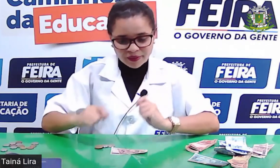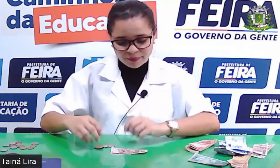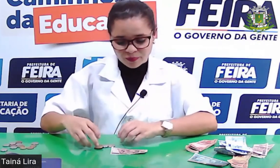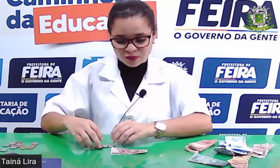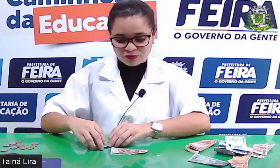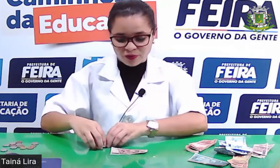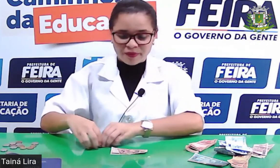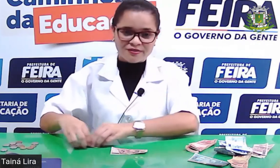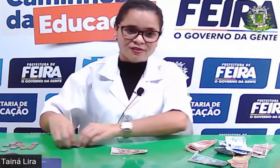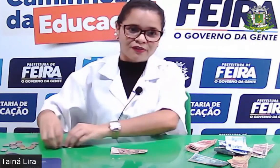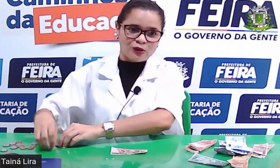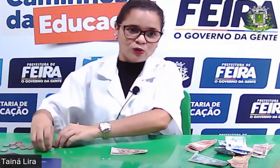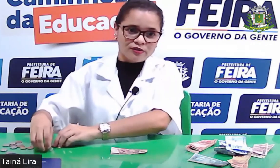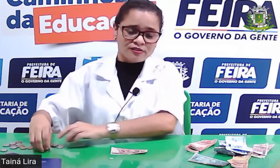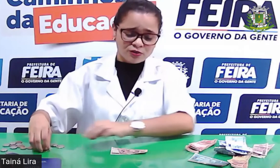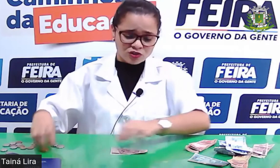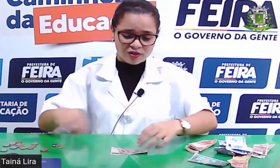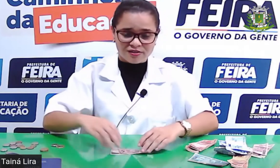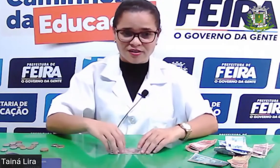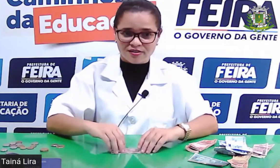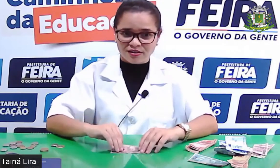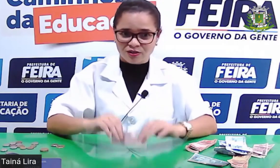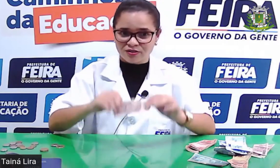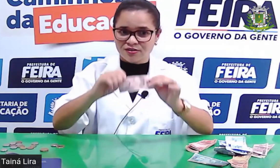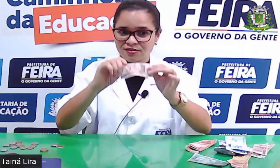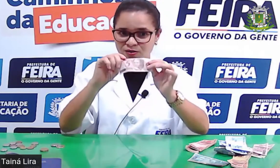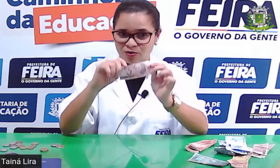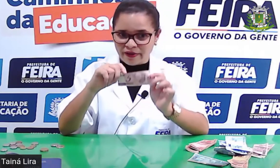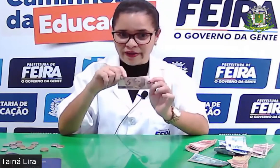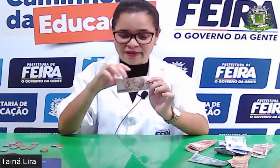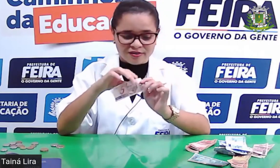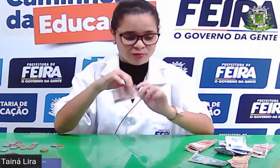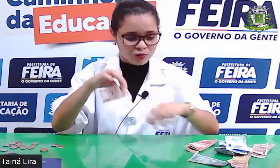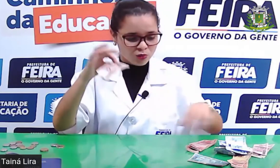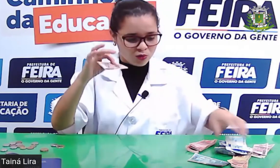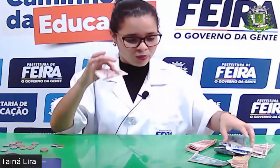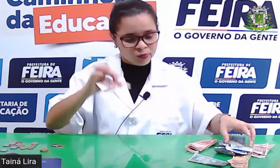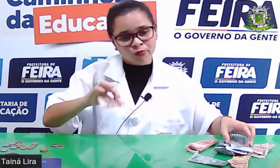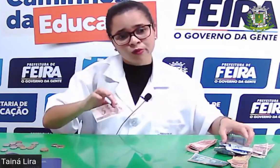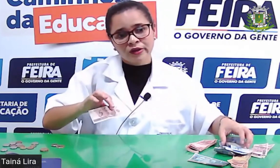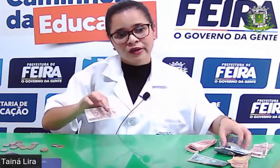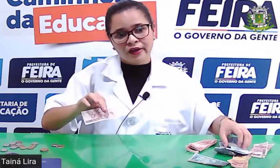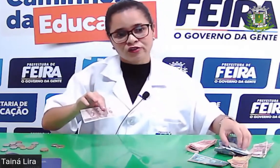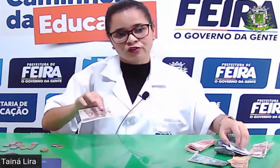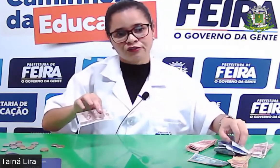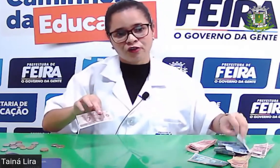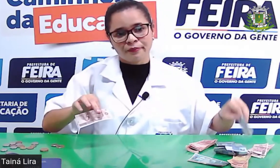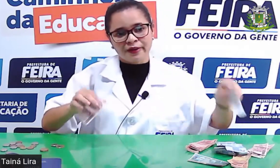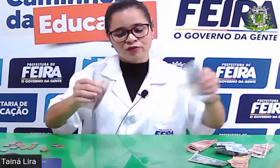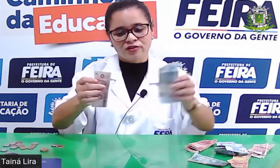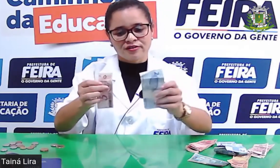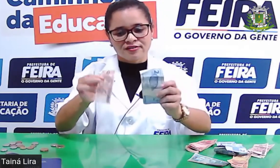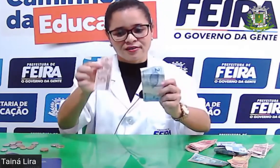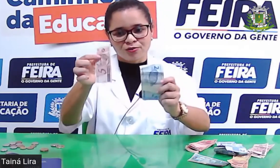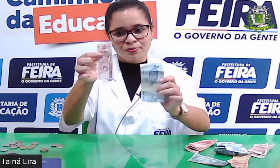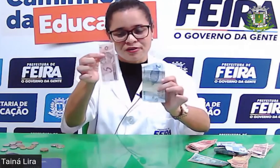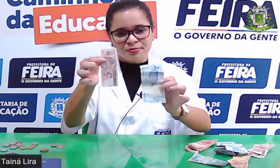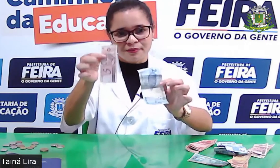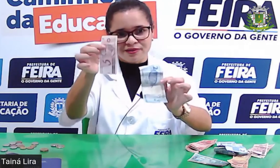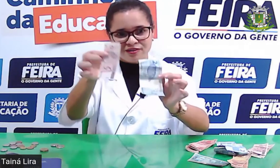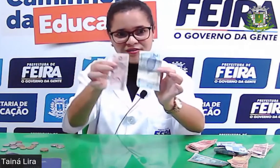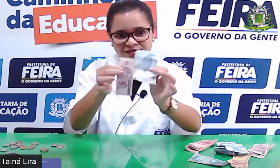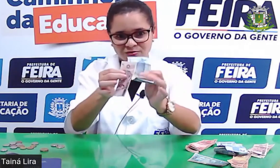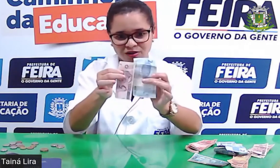também posso formar esses valores sem utilizar essa nota de 5 reais. é muito comum a gente formar utilizando